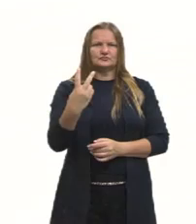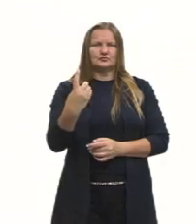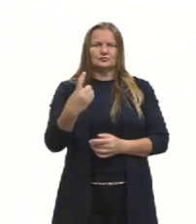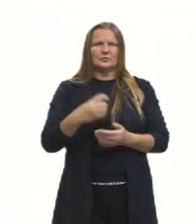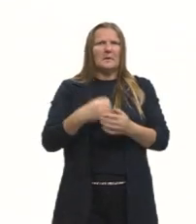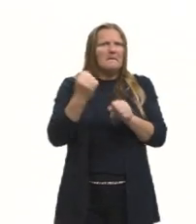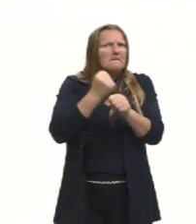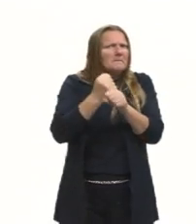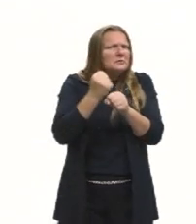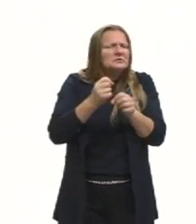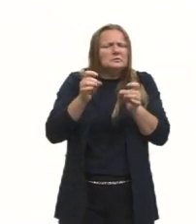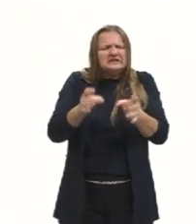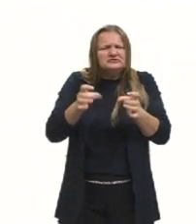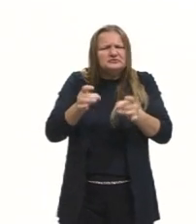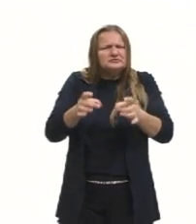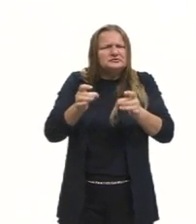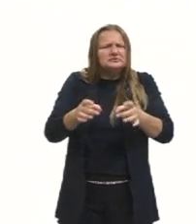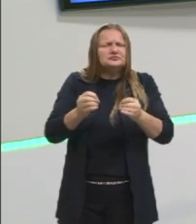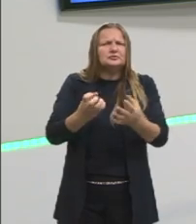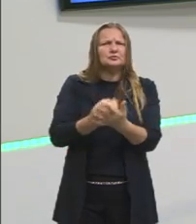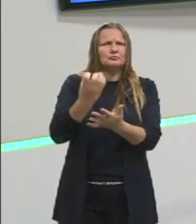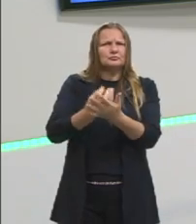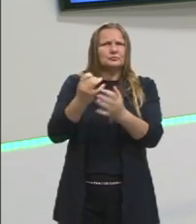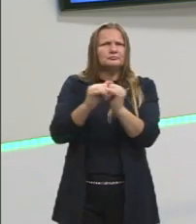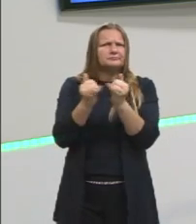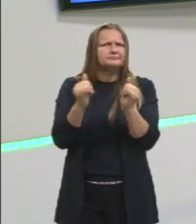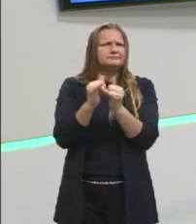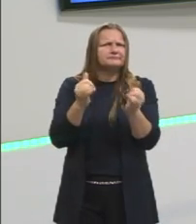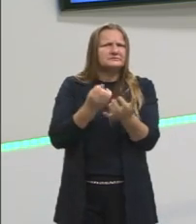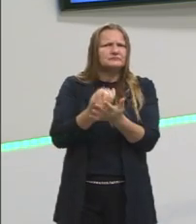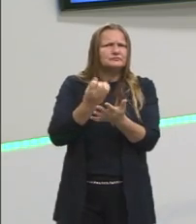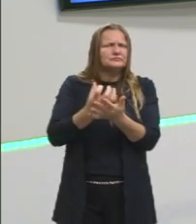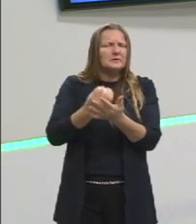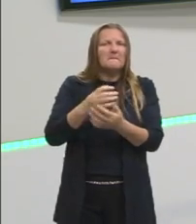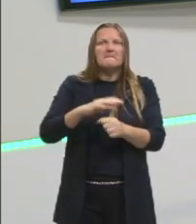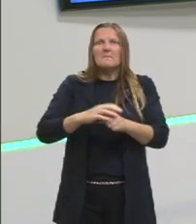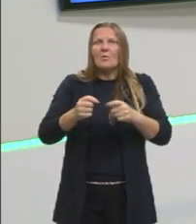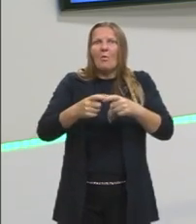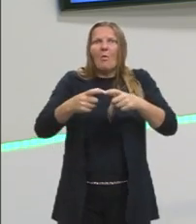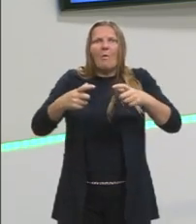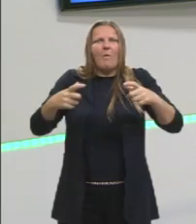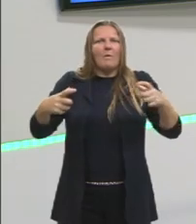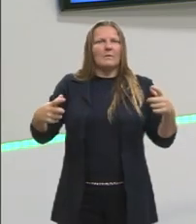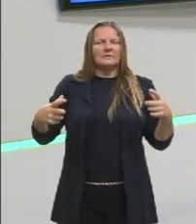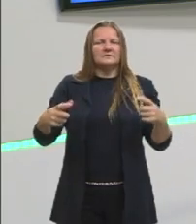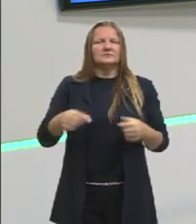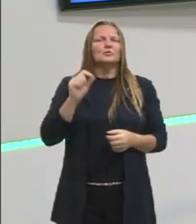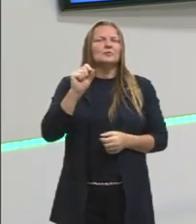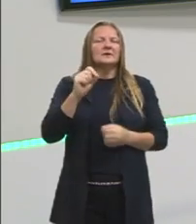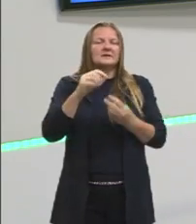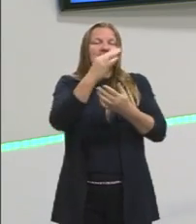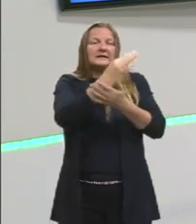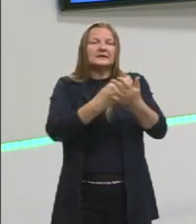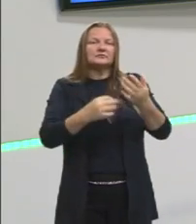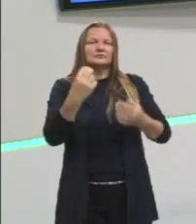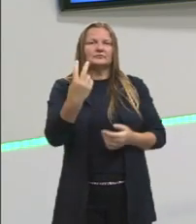produção de lixo eletrônico, esse resíduo eletrônico muito grande. Vamos ver o texto 2.